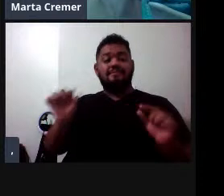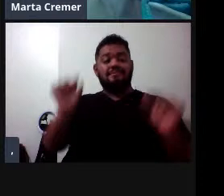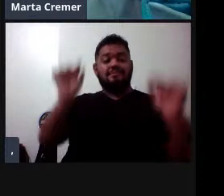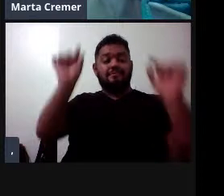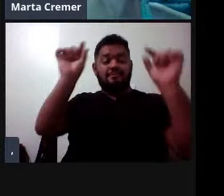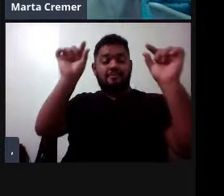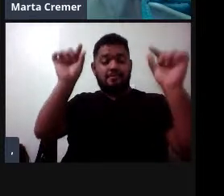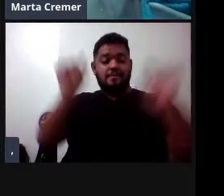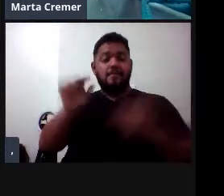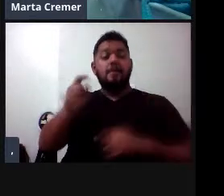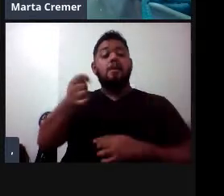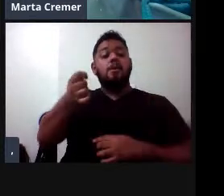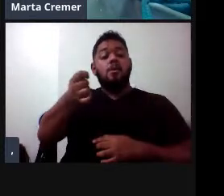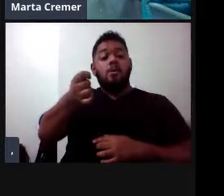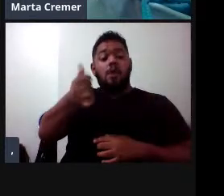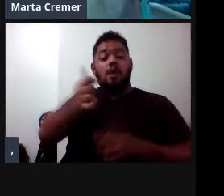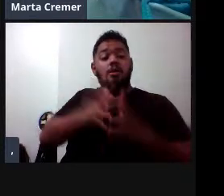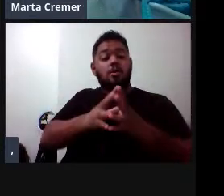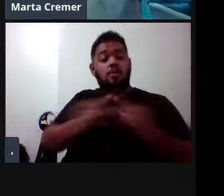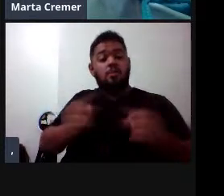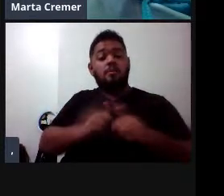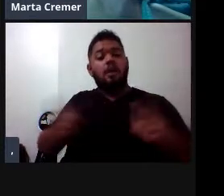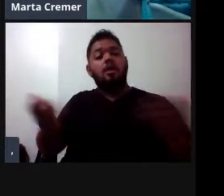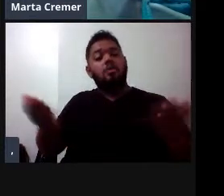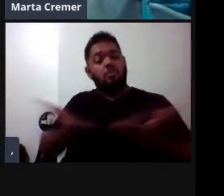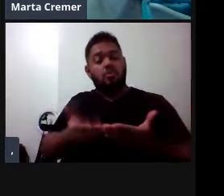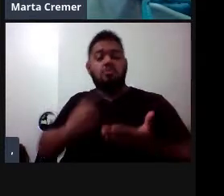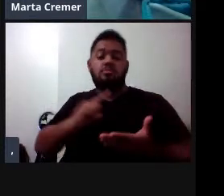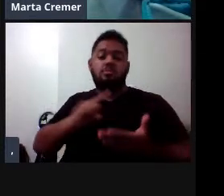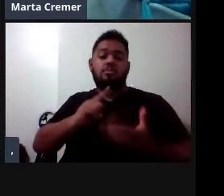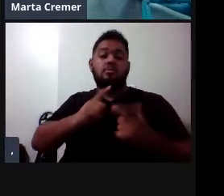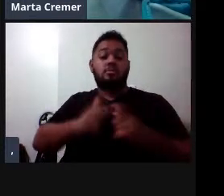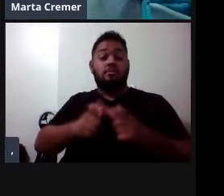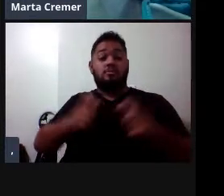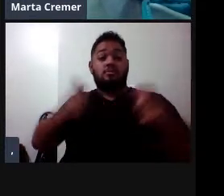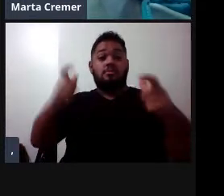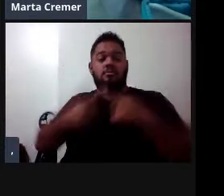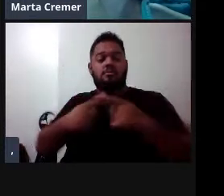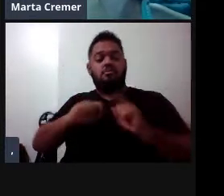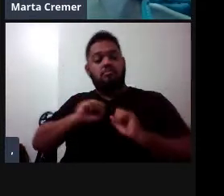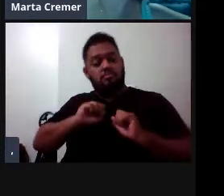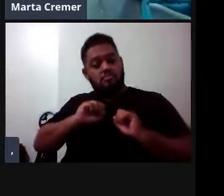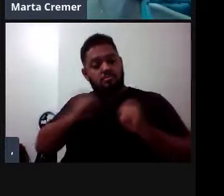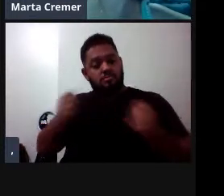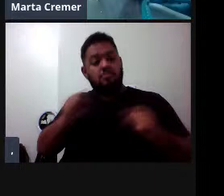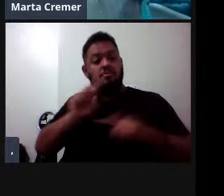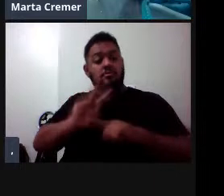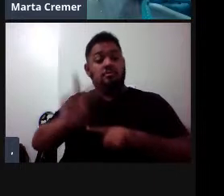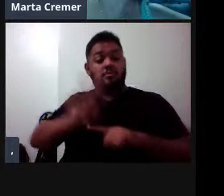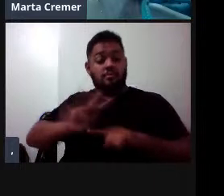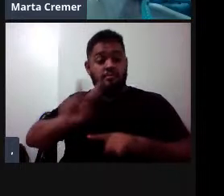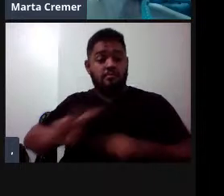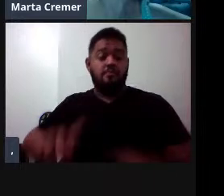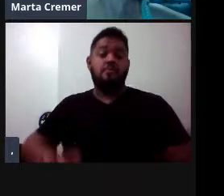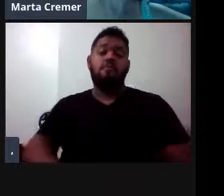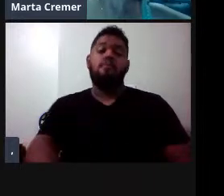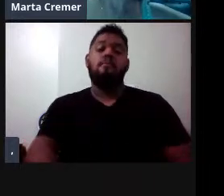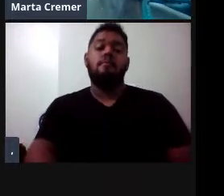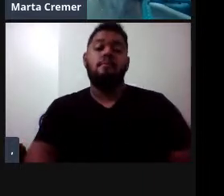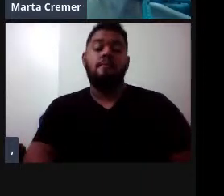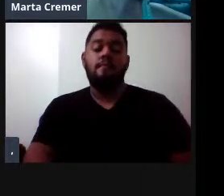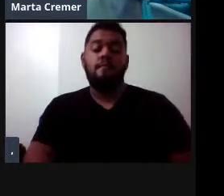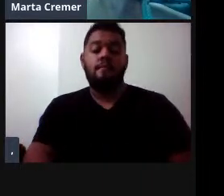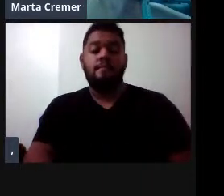espécie que já foi bem ameaçada, mas hoje se recuperou bem por conta de vários esforços de conservação, e bem costeira, então, né,